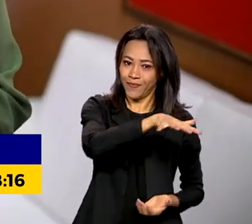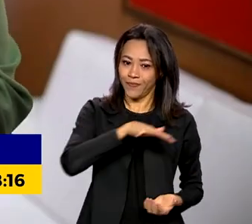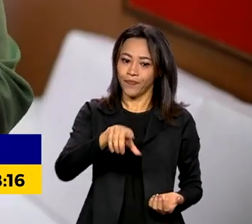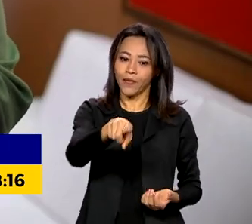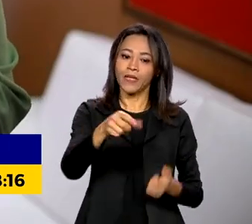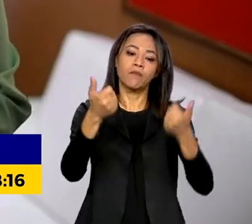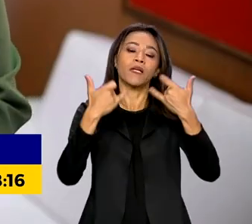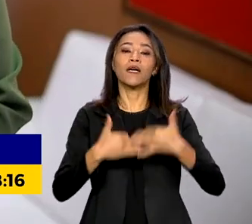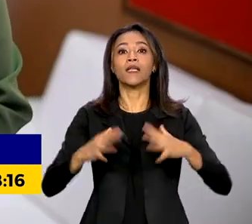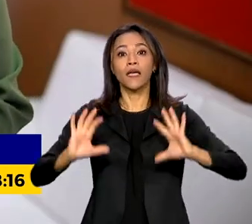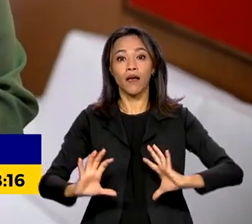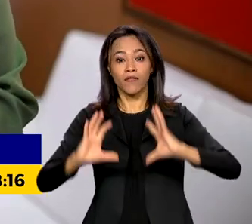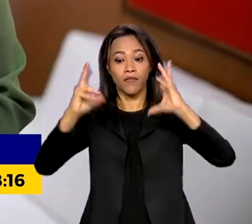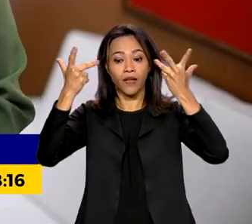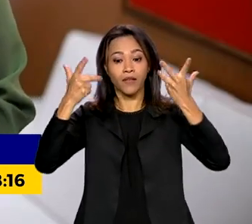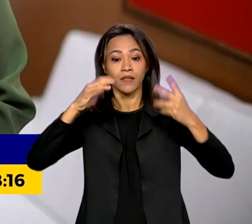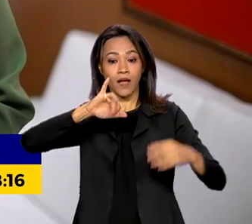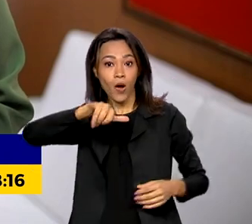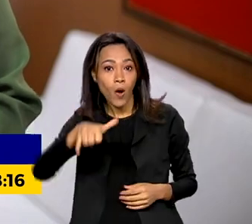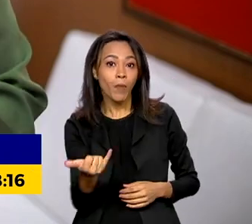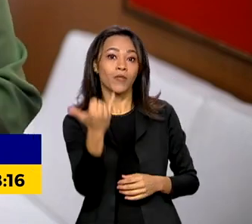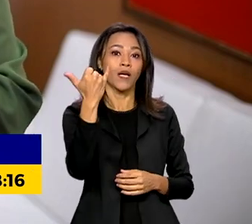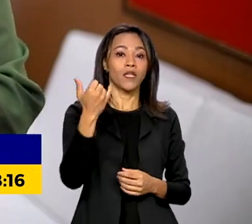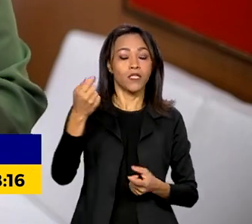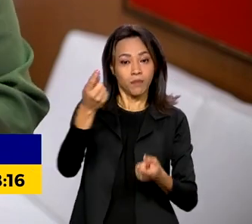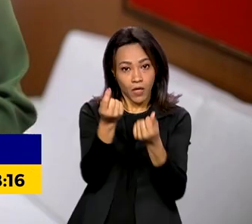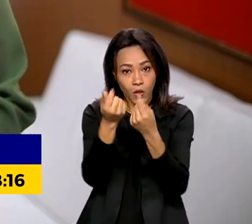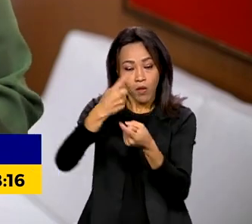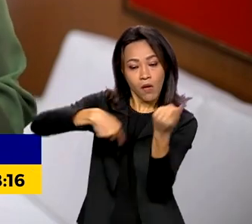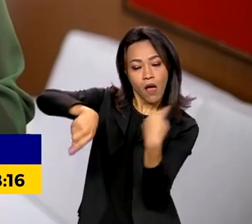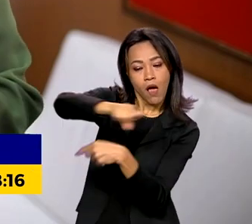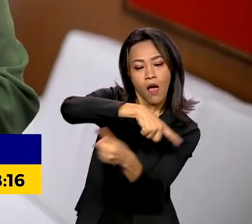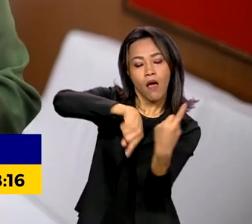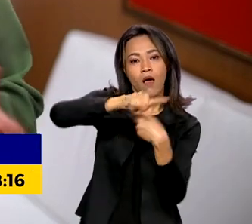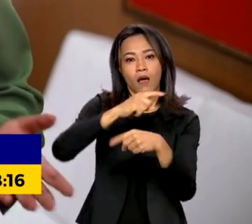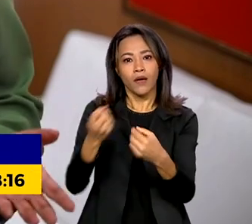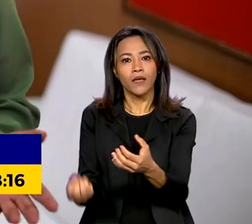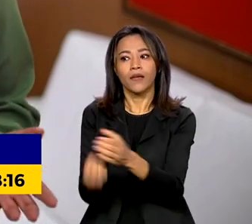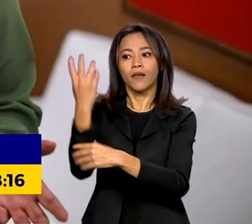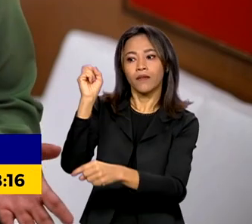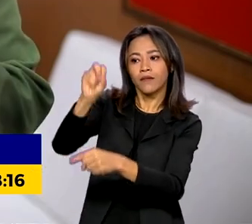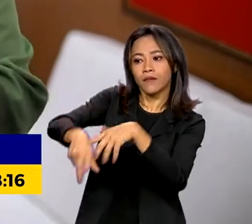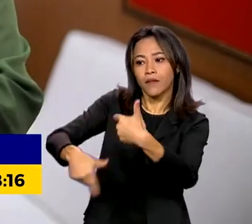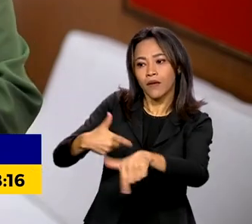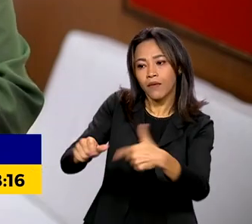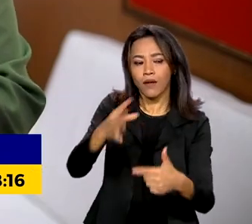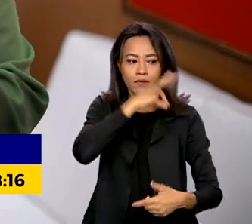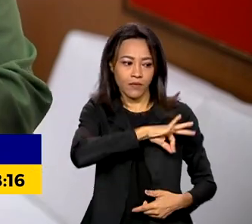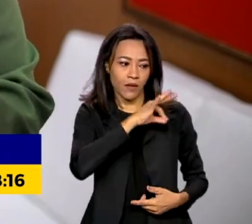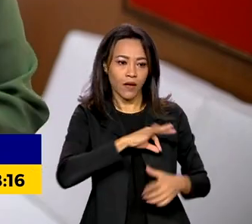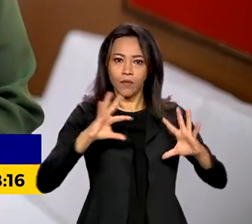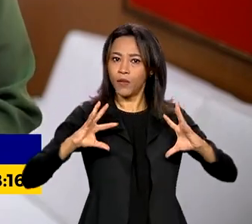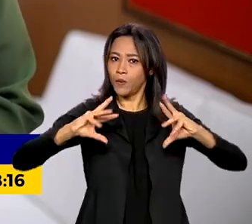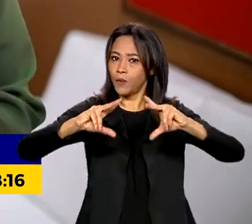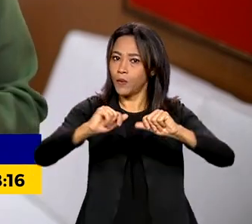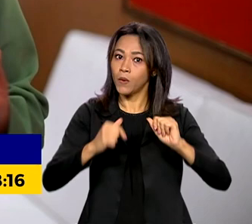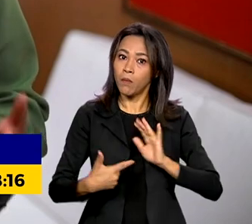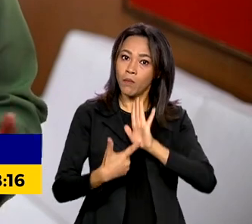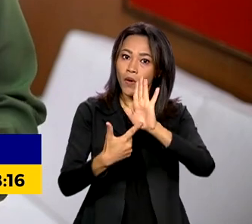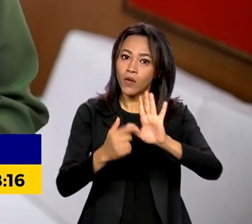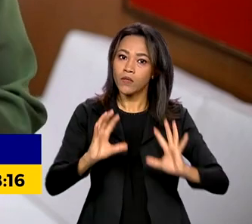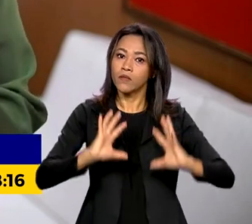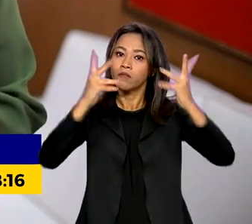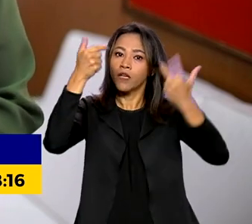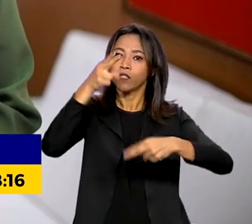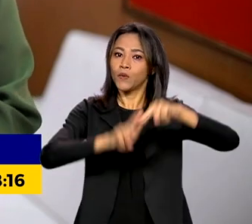oportunidade de desenvolvimento da economia, gerando emprego e renda para todo mundo. Elas mostram a capacidade de